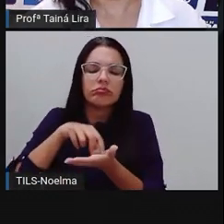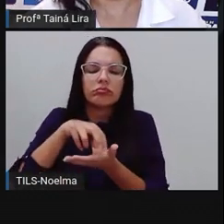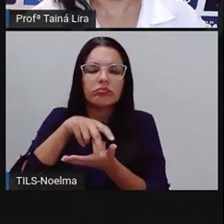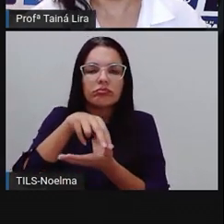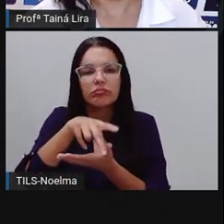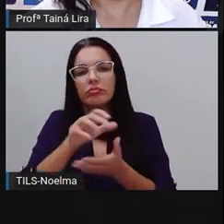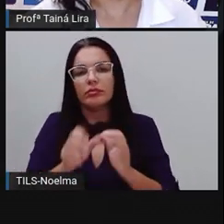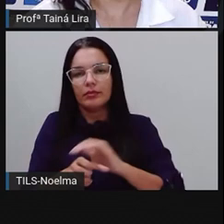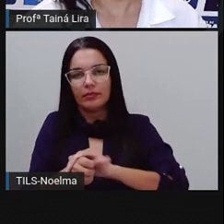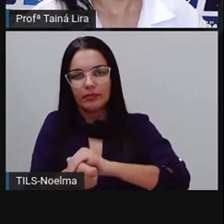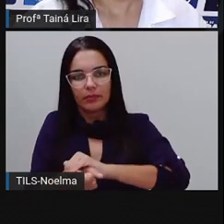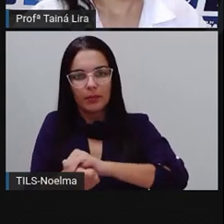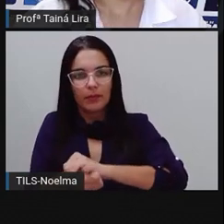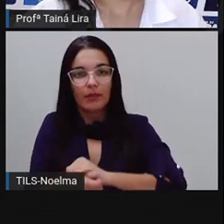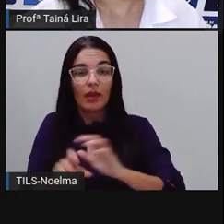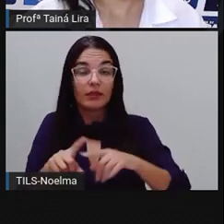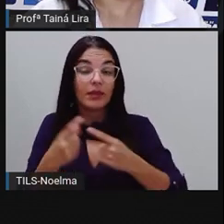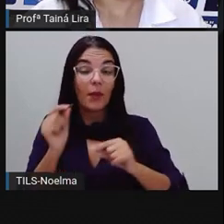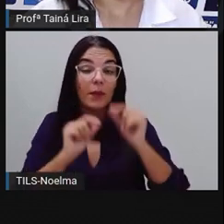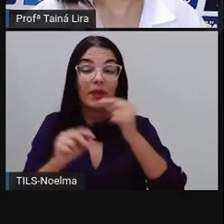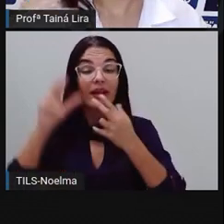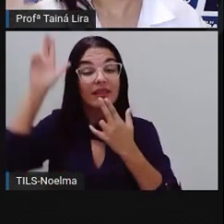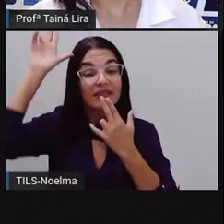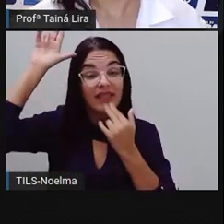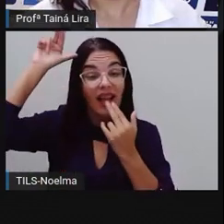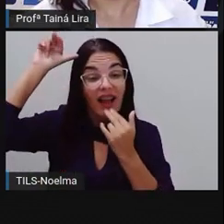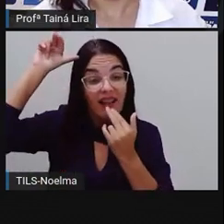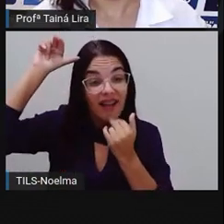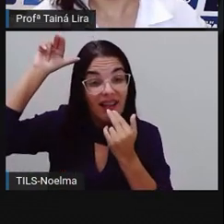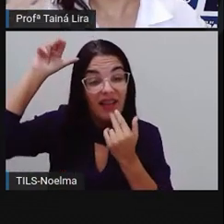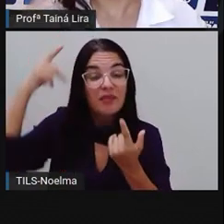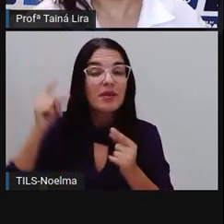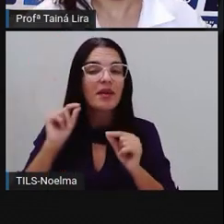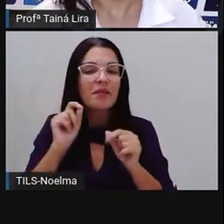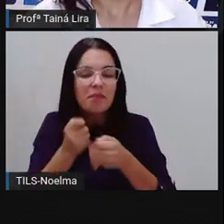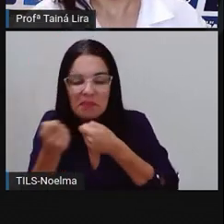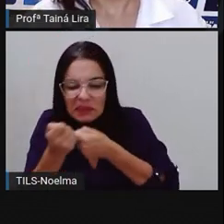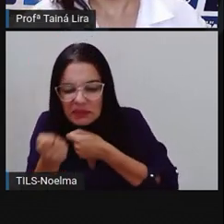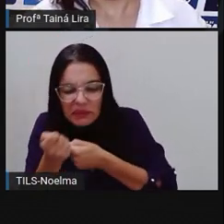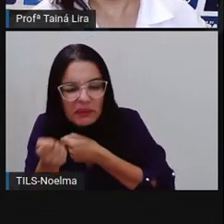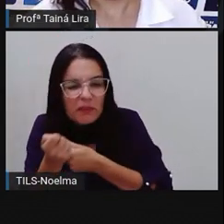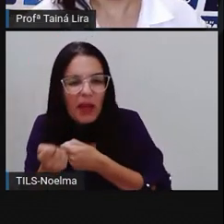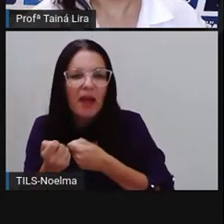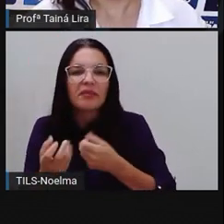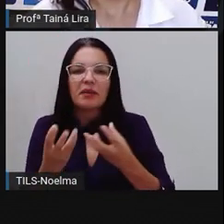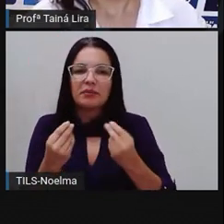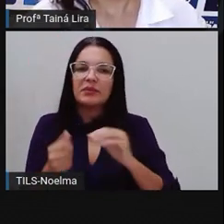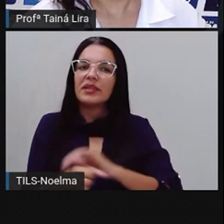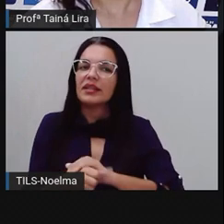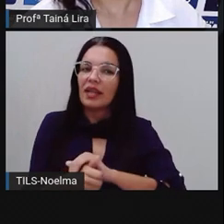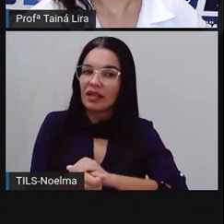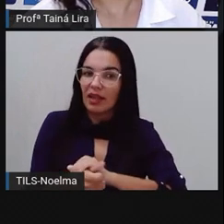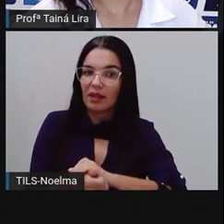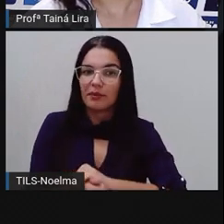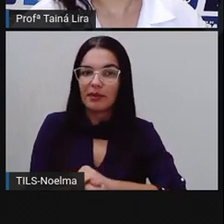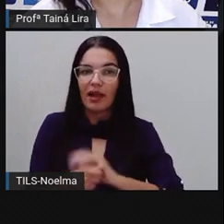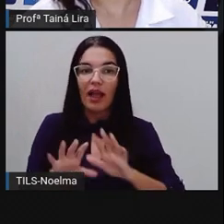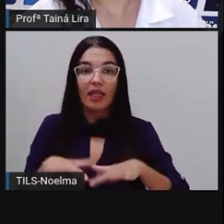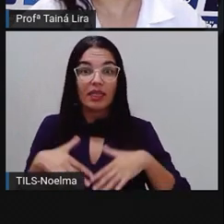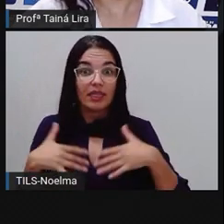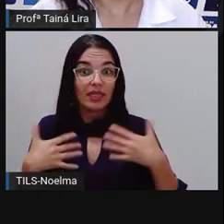a lebre, ela caçoava muito, né? A tartaruguinha. E aí a